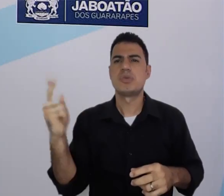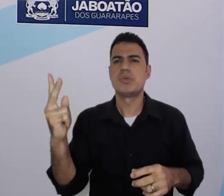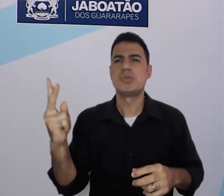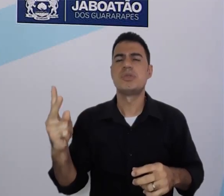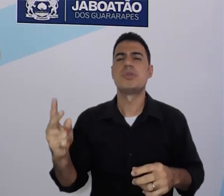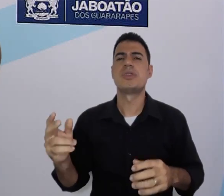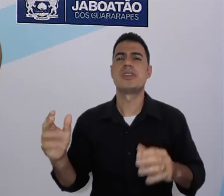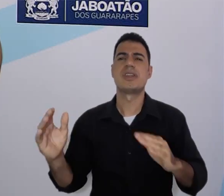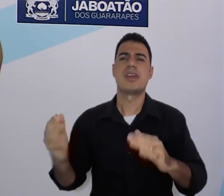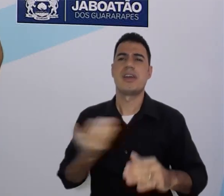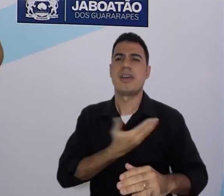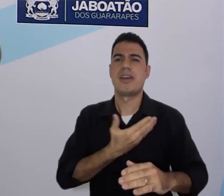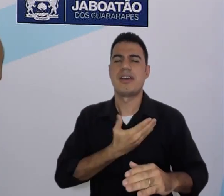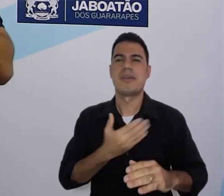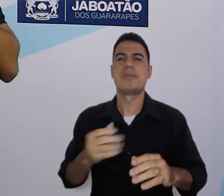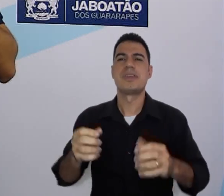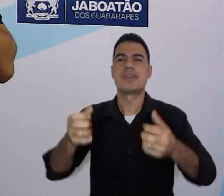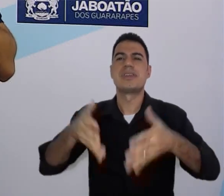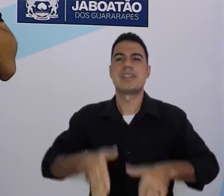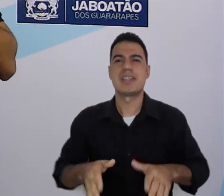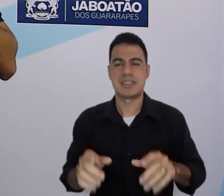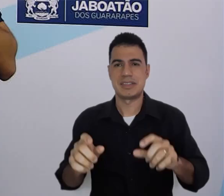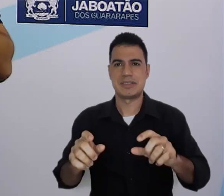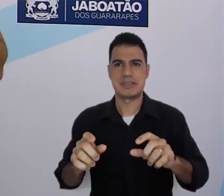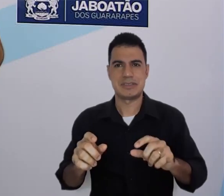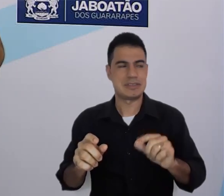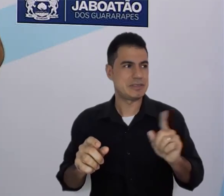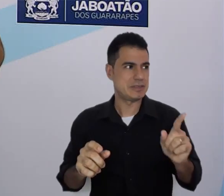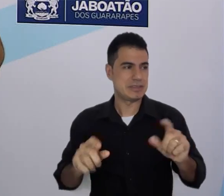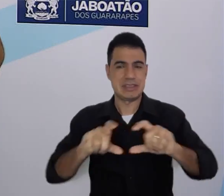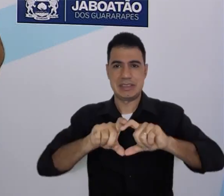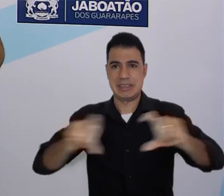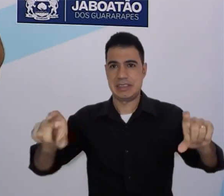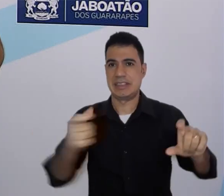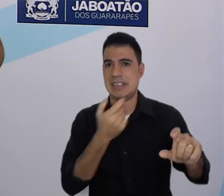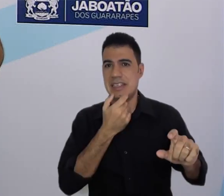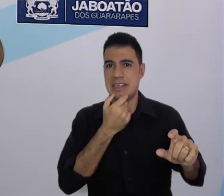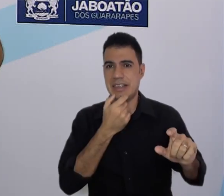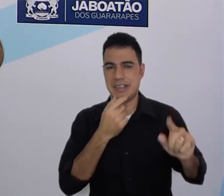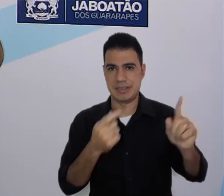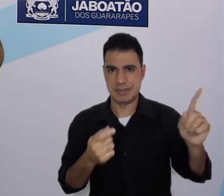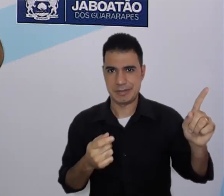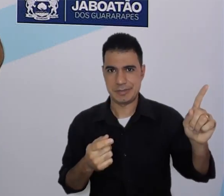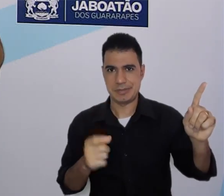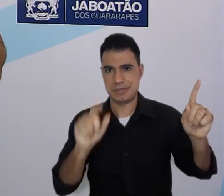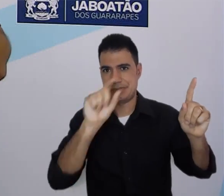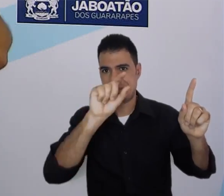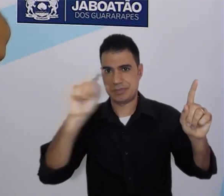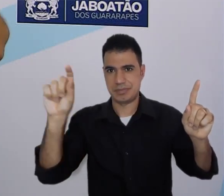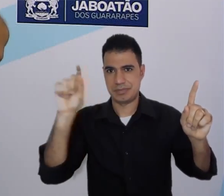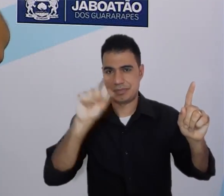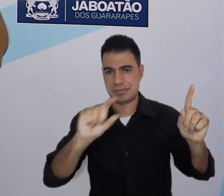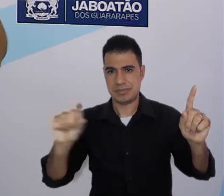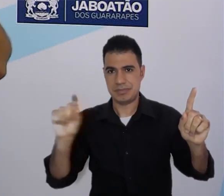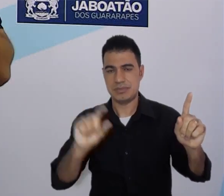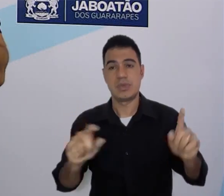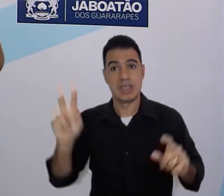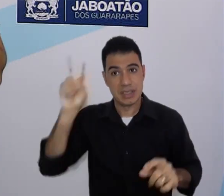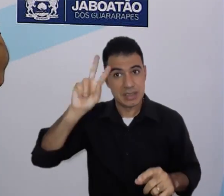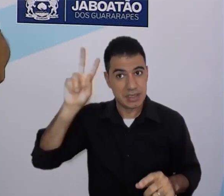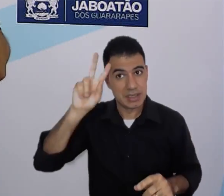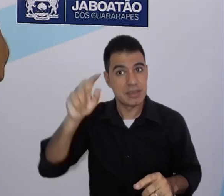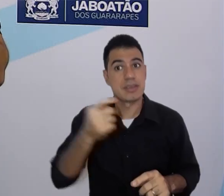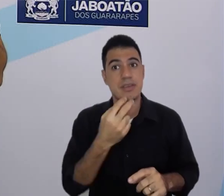13. And I am 30 years old. Lembrando da